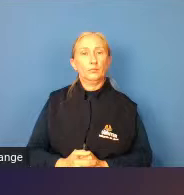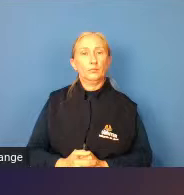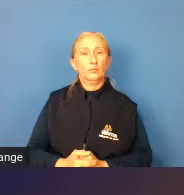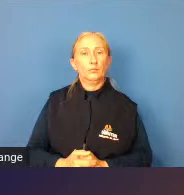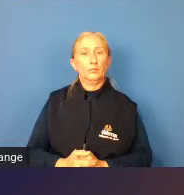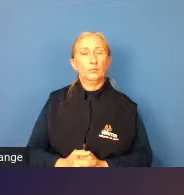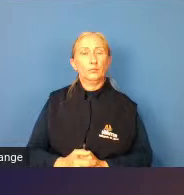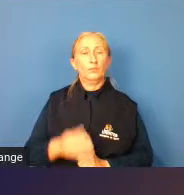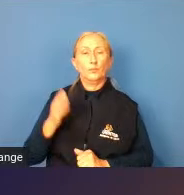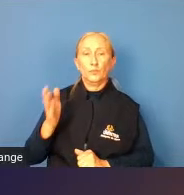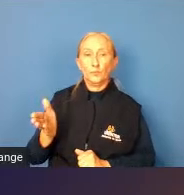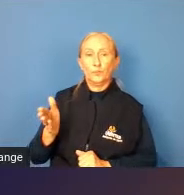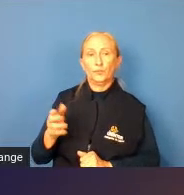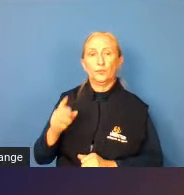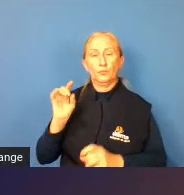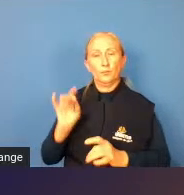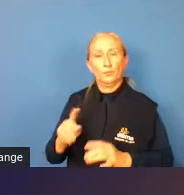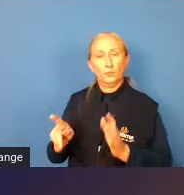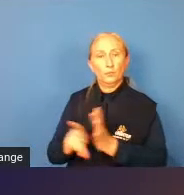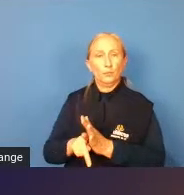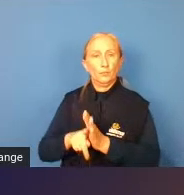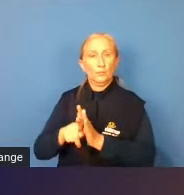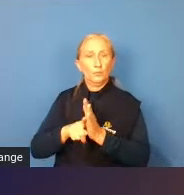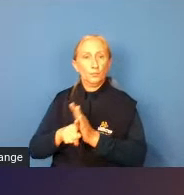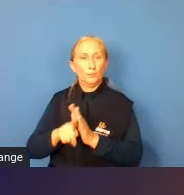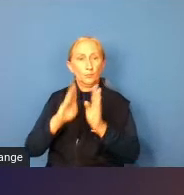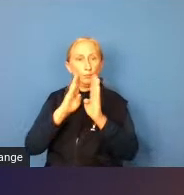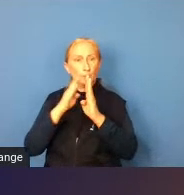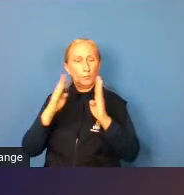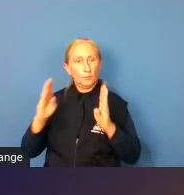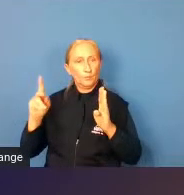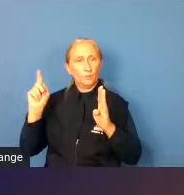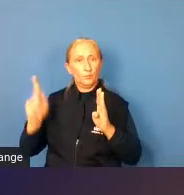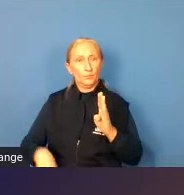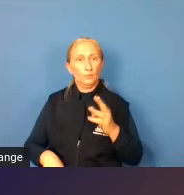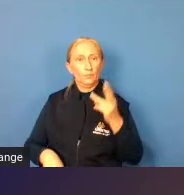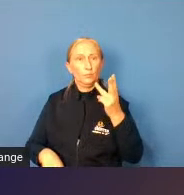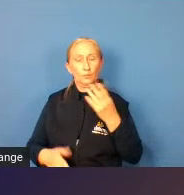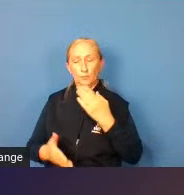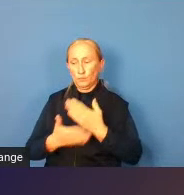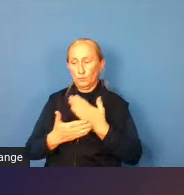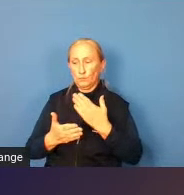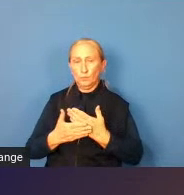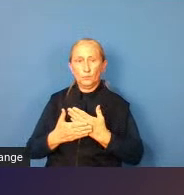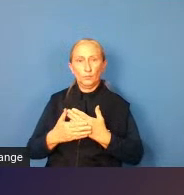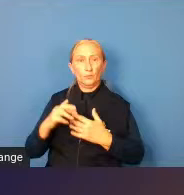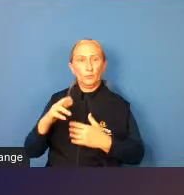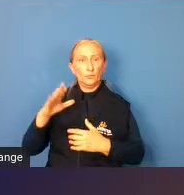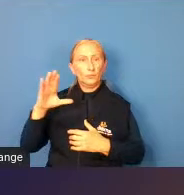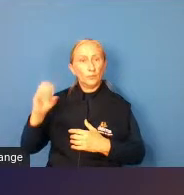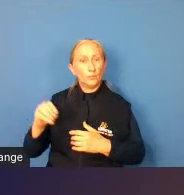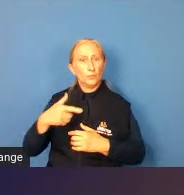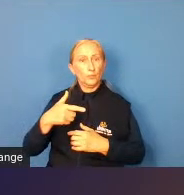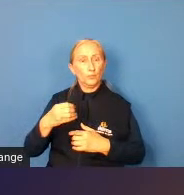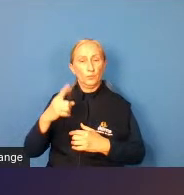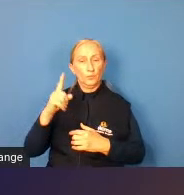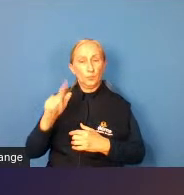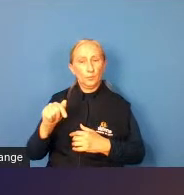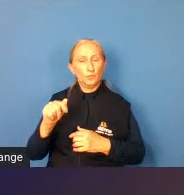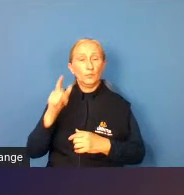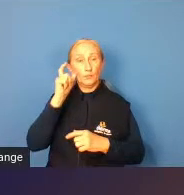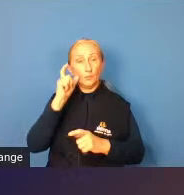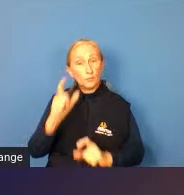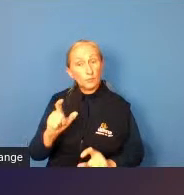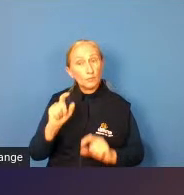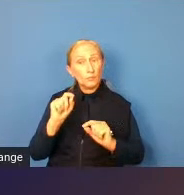então aqui em especial como minha pesquisa foi bibliográfica tem três estudos de rico de 2017 que são muito interessantes